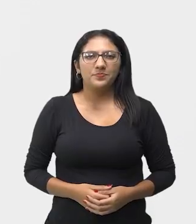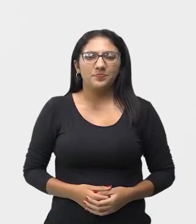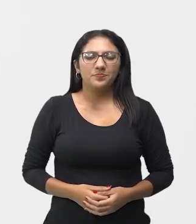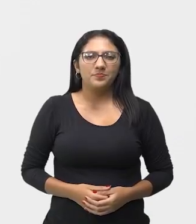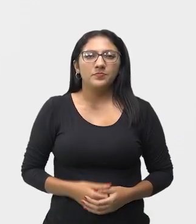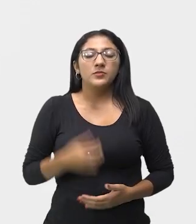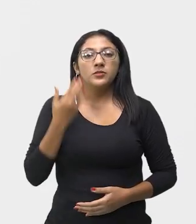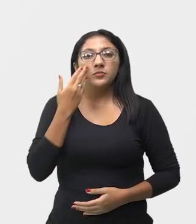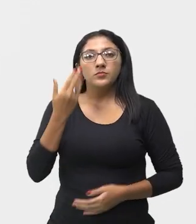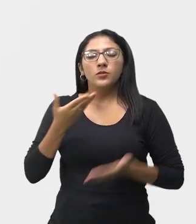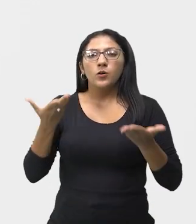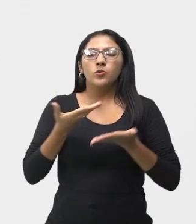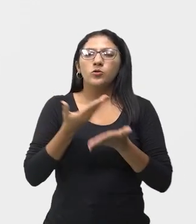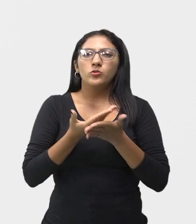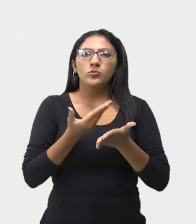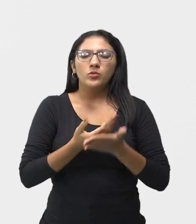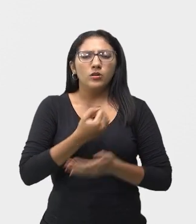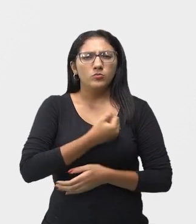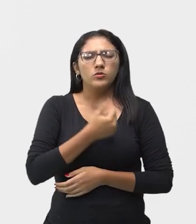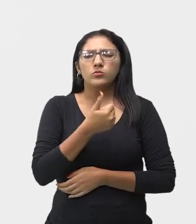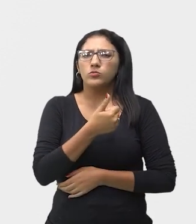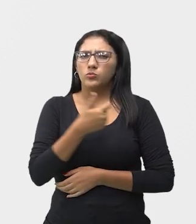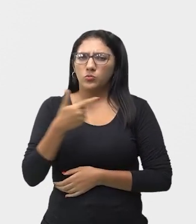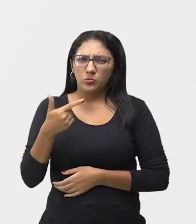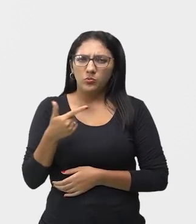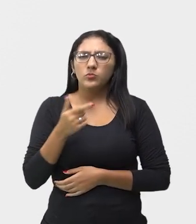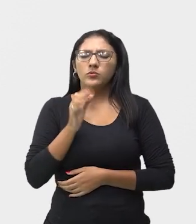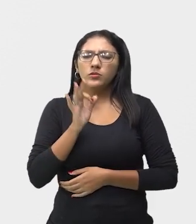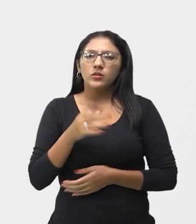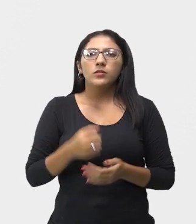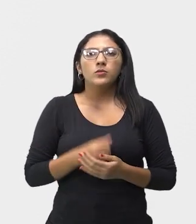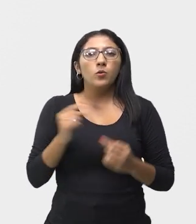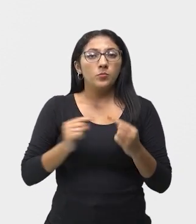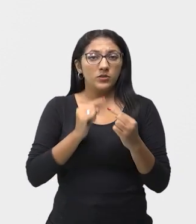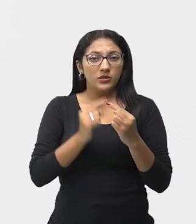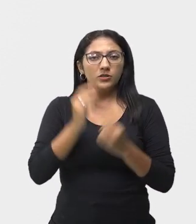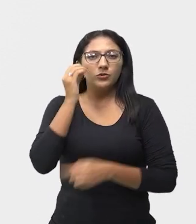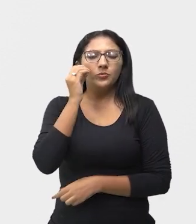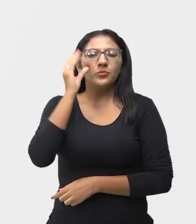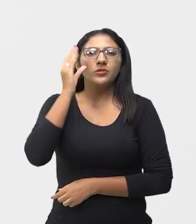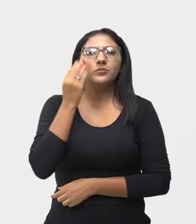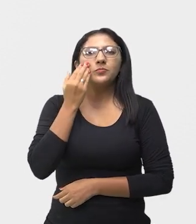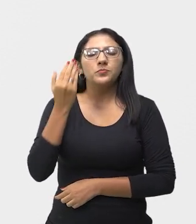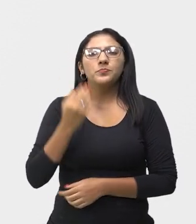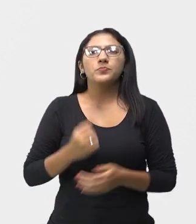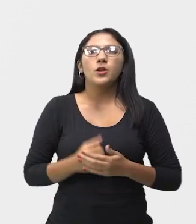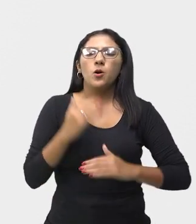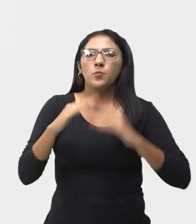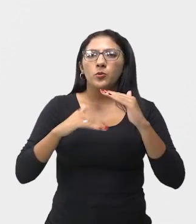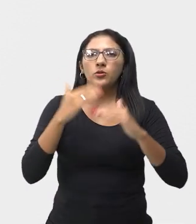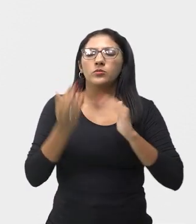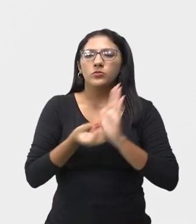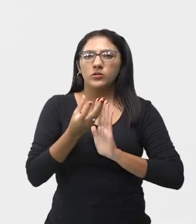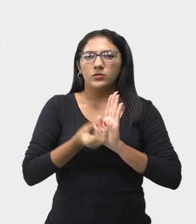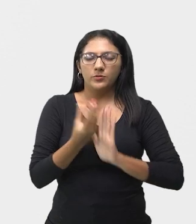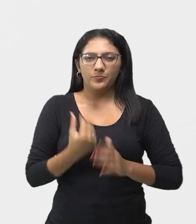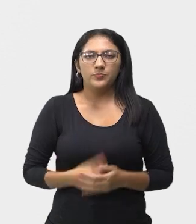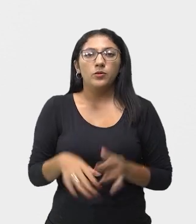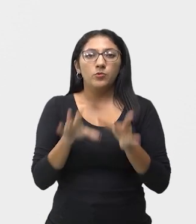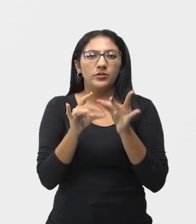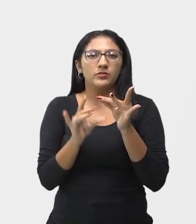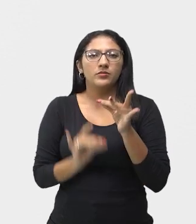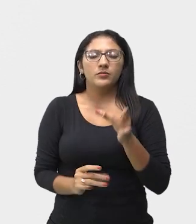Bem, na nossa 12ª aula nós temos como objeto de conhecimento o processo de criação, o